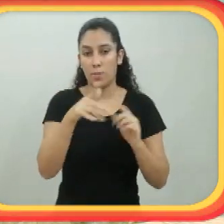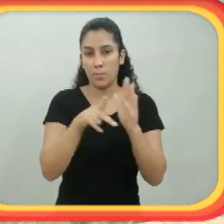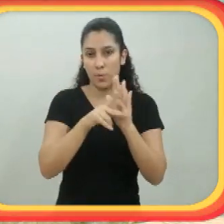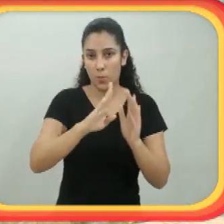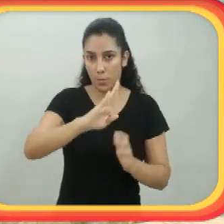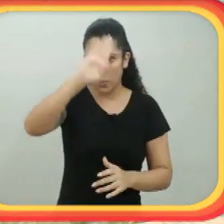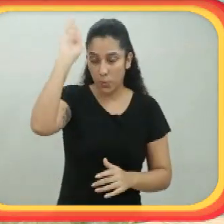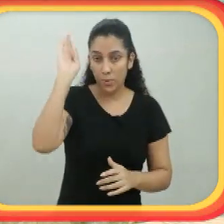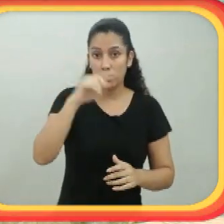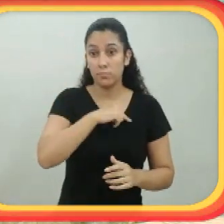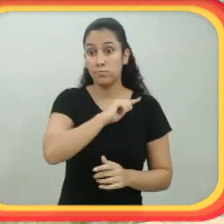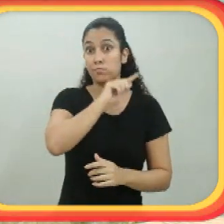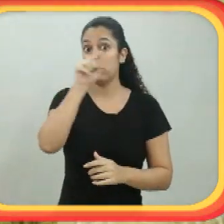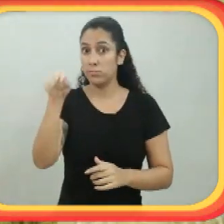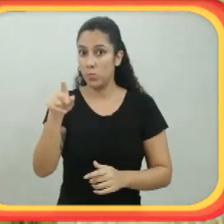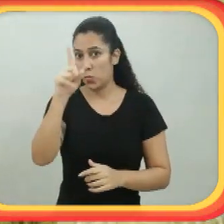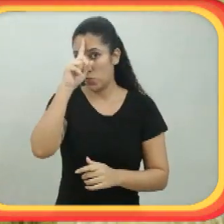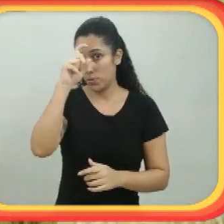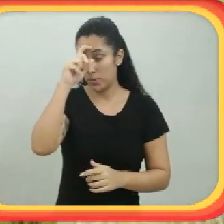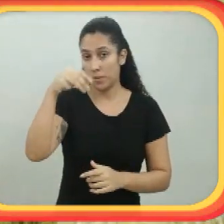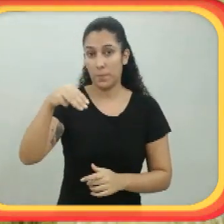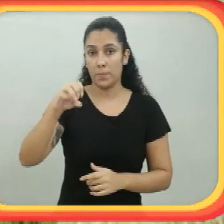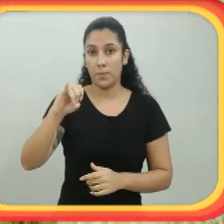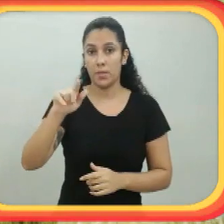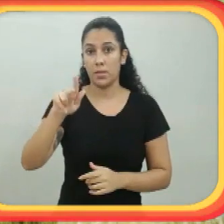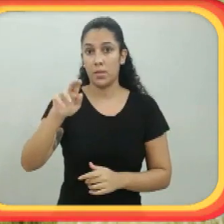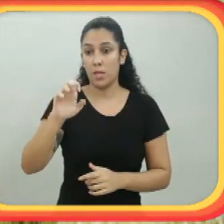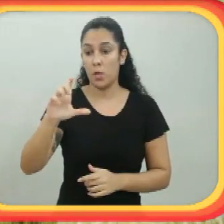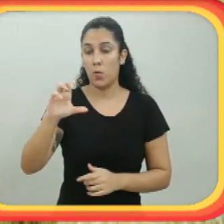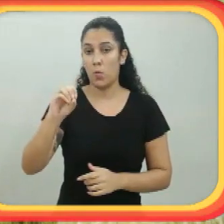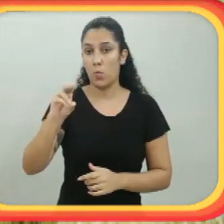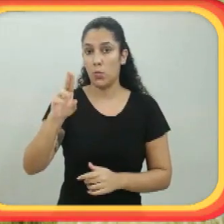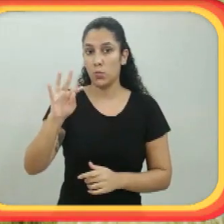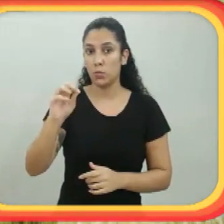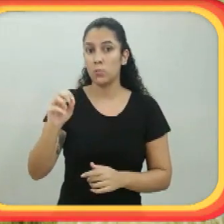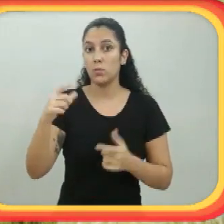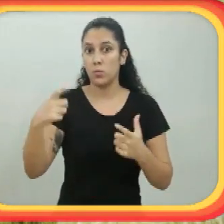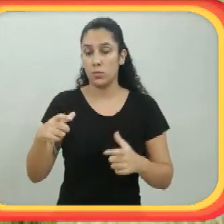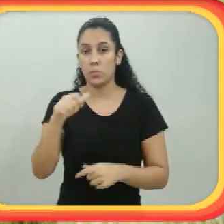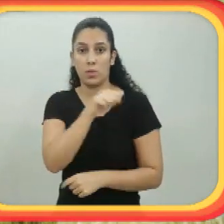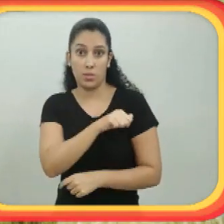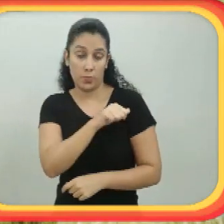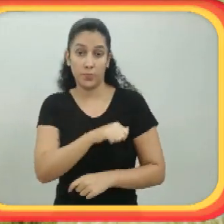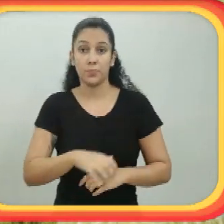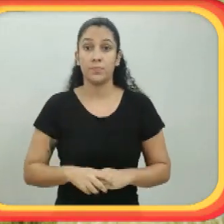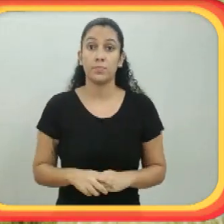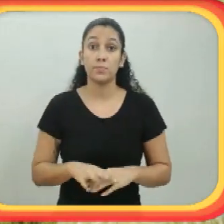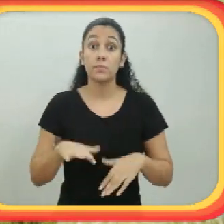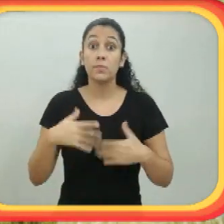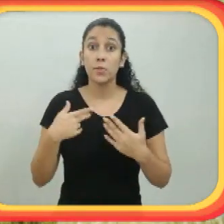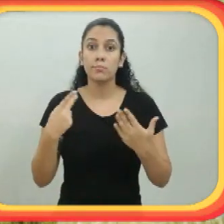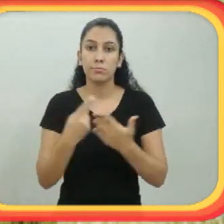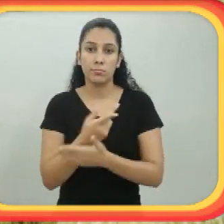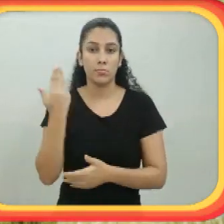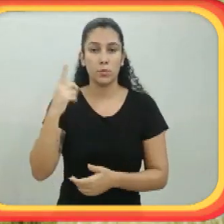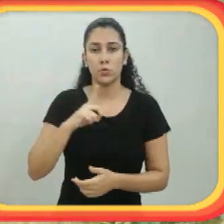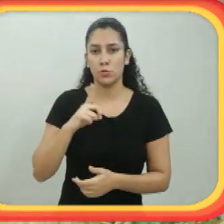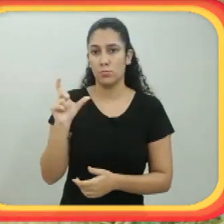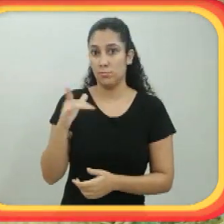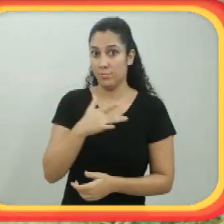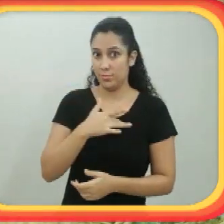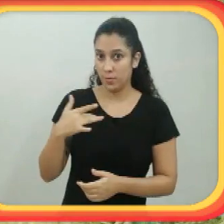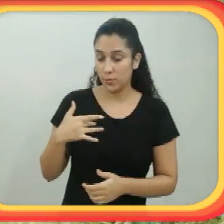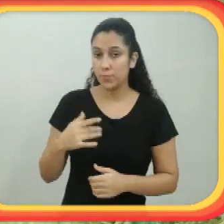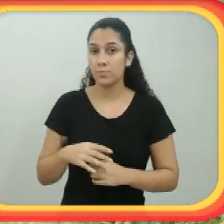na hora, eu desmaiei. Eu fui socorrida pelo helicóptero dos bombeiros, né? E vim para o Hospital Miguel Couto, no Rio.